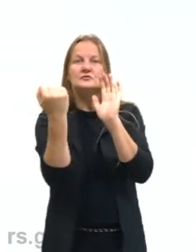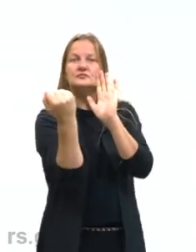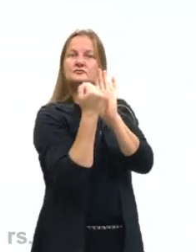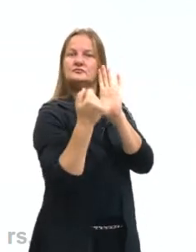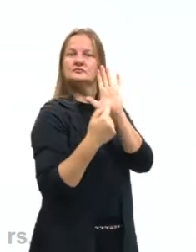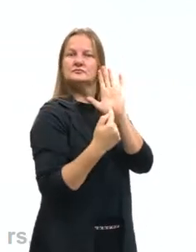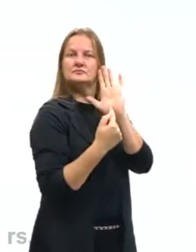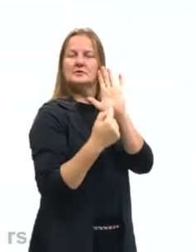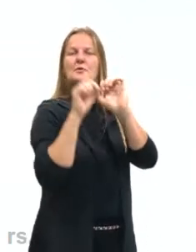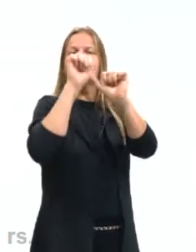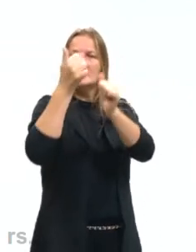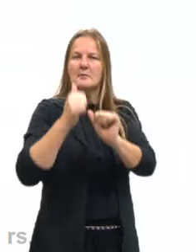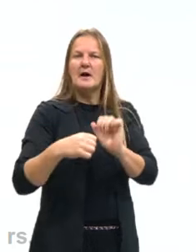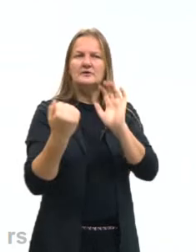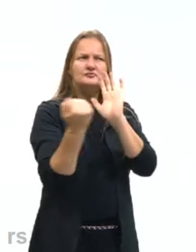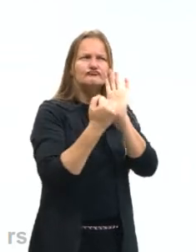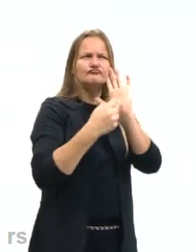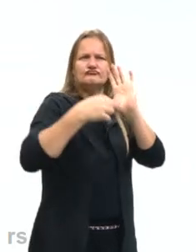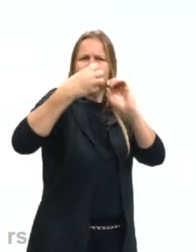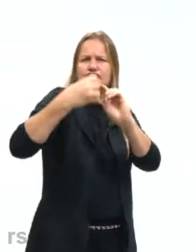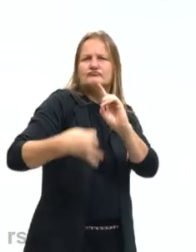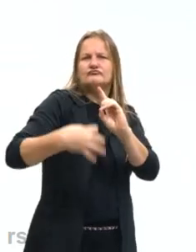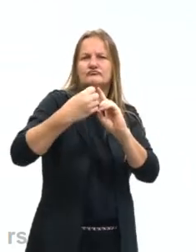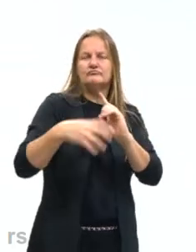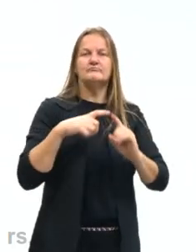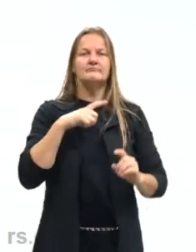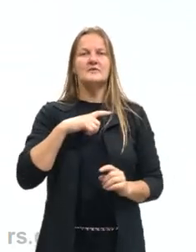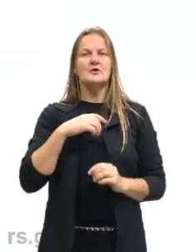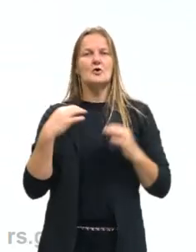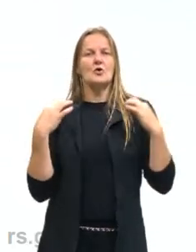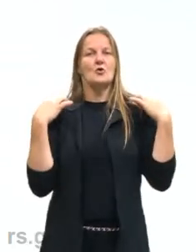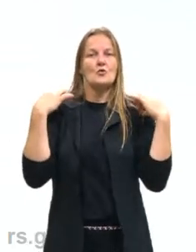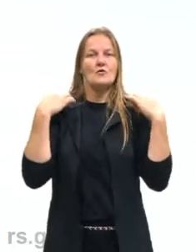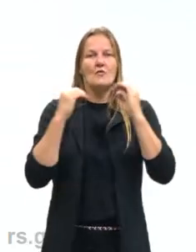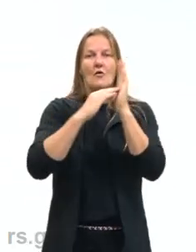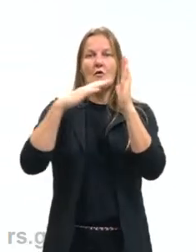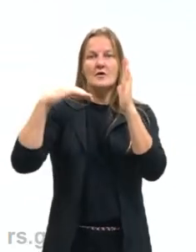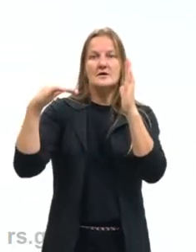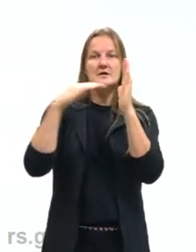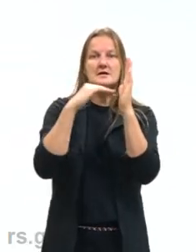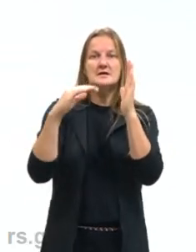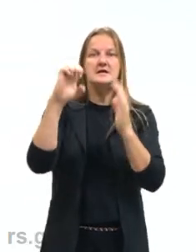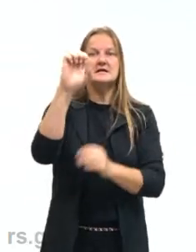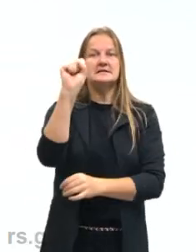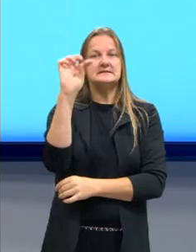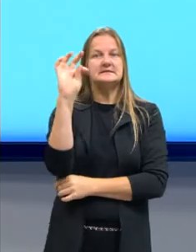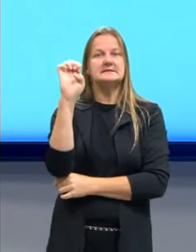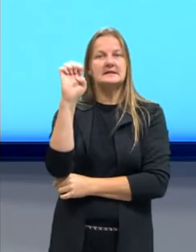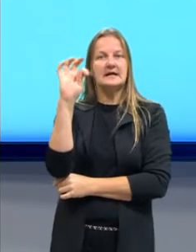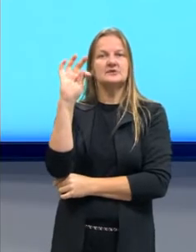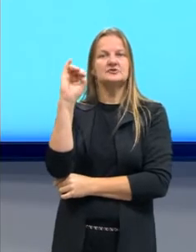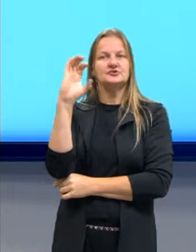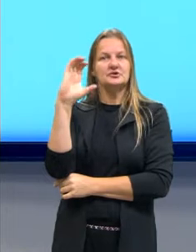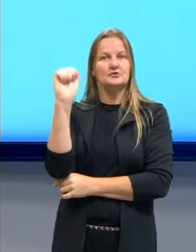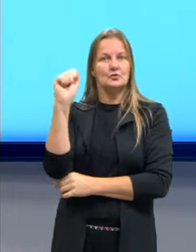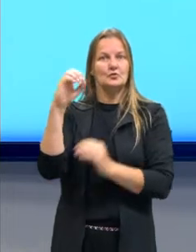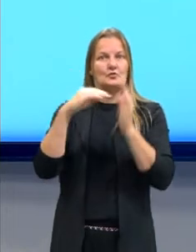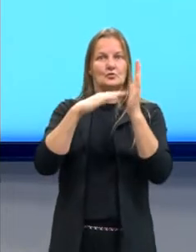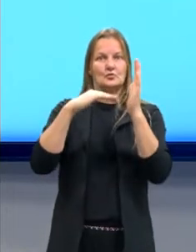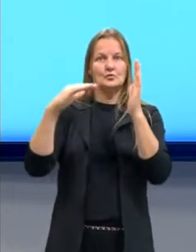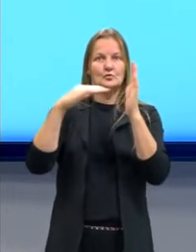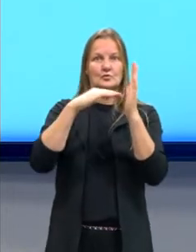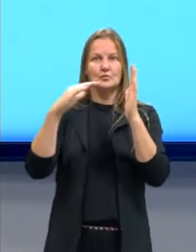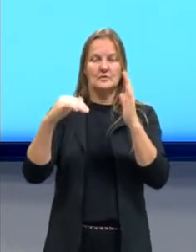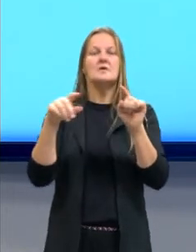imagens, sem levar em conta o valor estético que possam ter. Ou seja, é a minha capacidade de olhar para